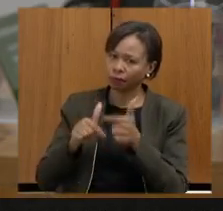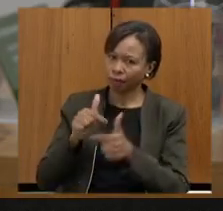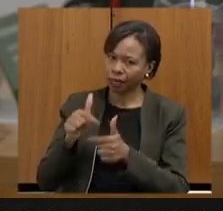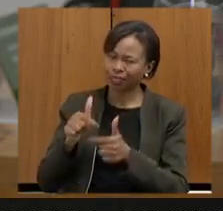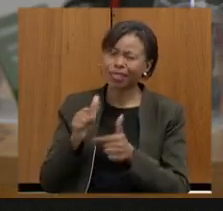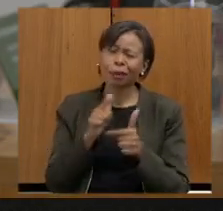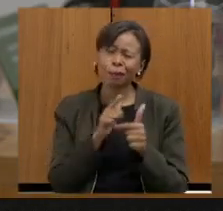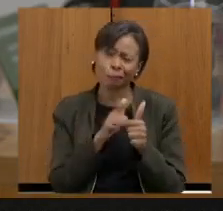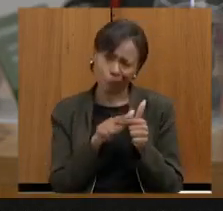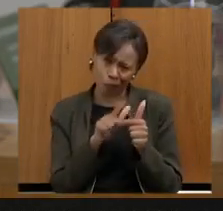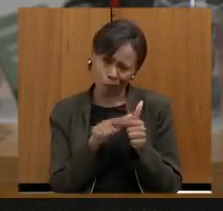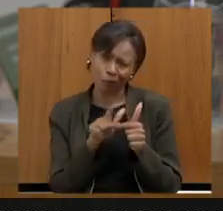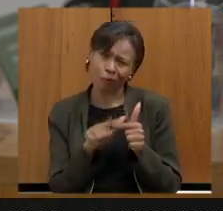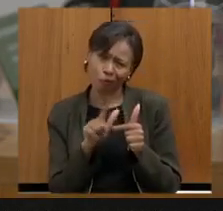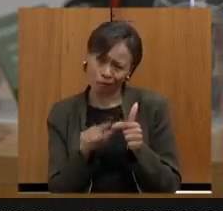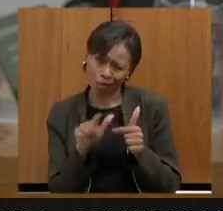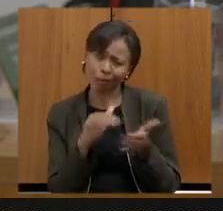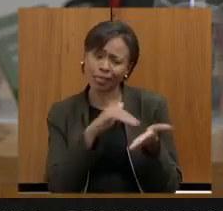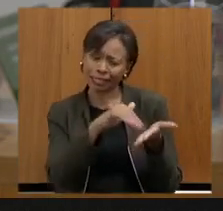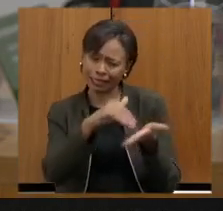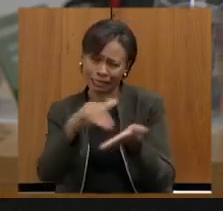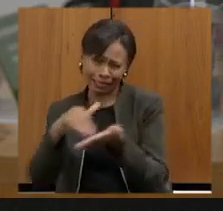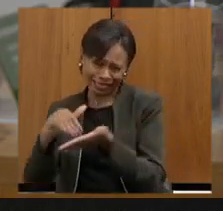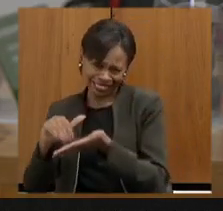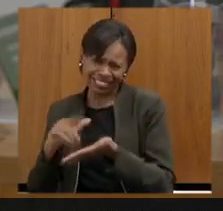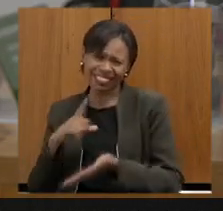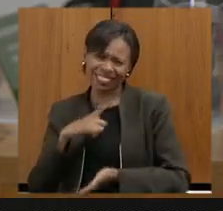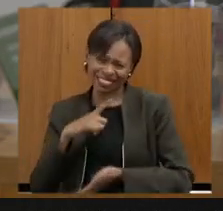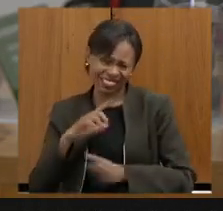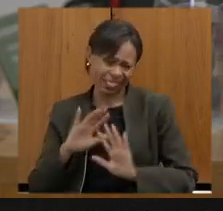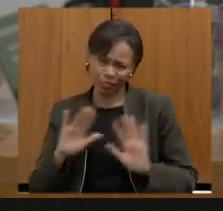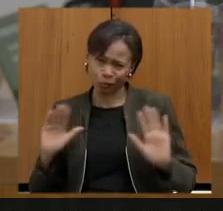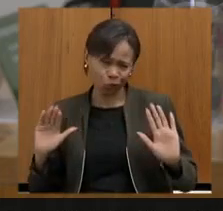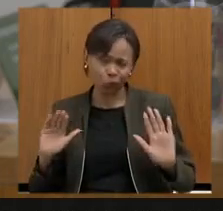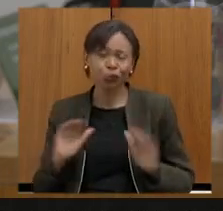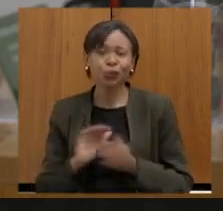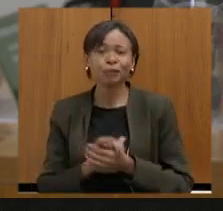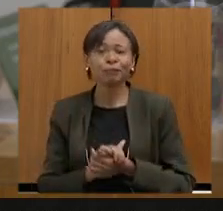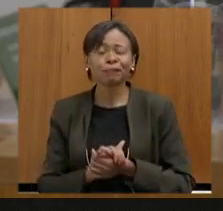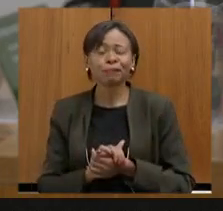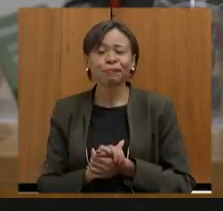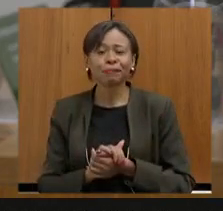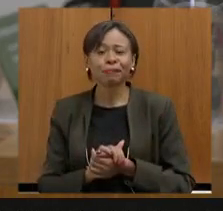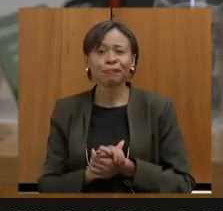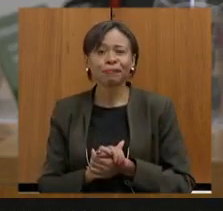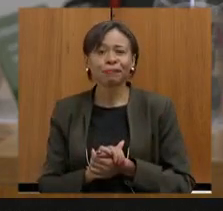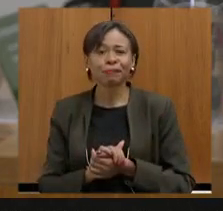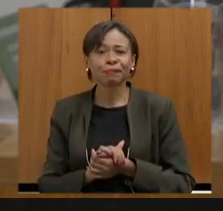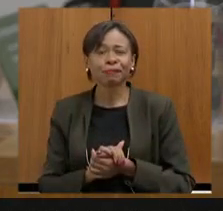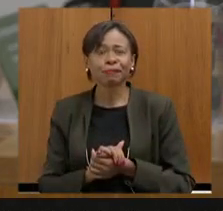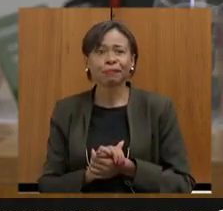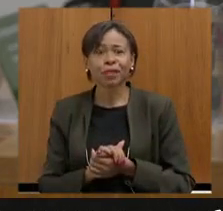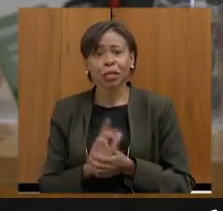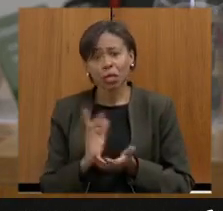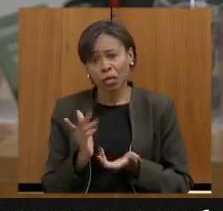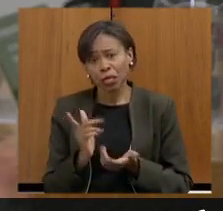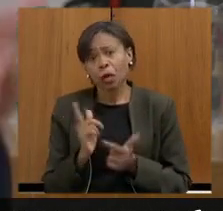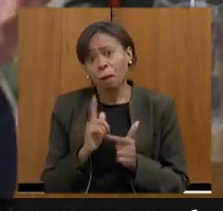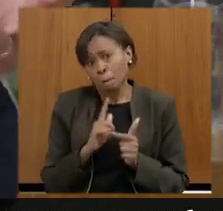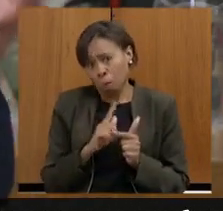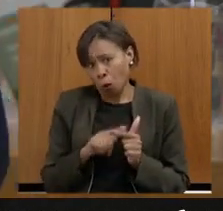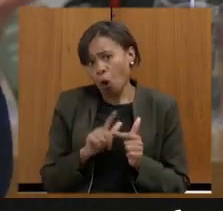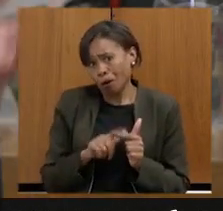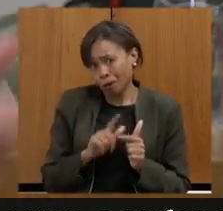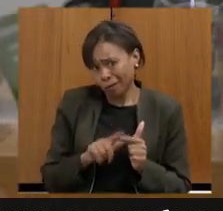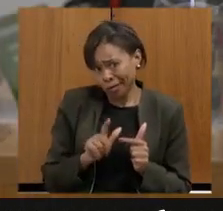em todas as pastas a primeira coisa que eu vou fazer para mostrar que temos problemas realmente nos preocupamos é